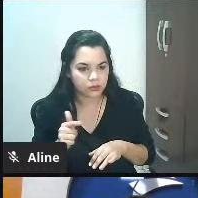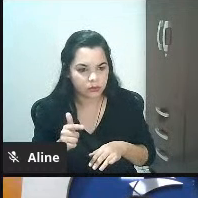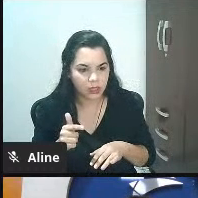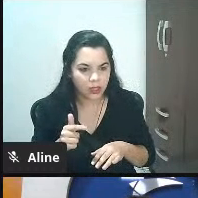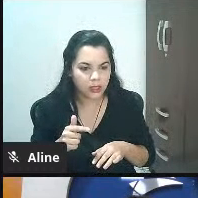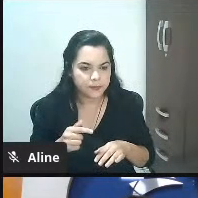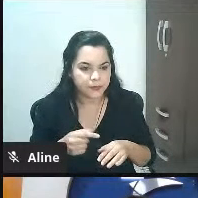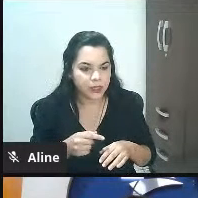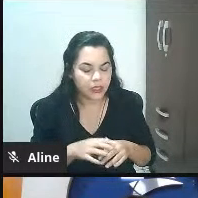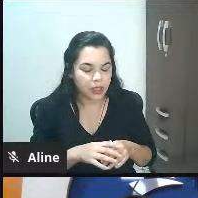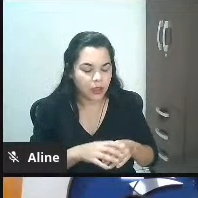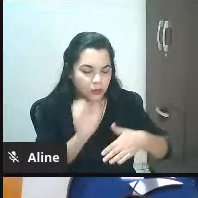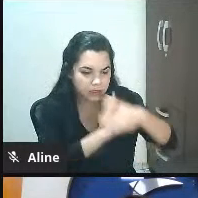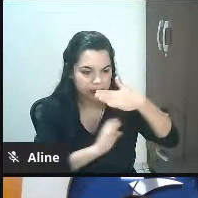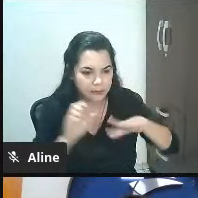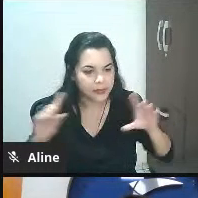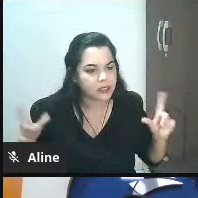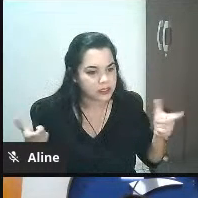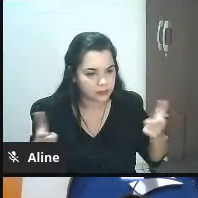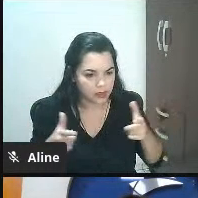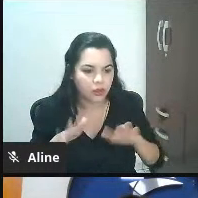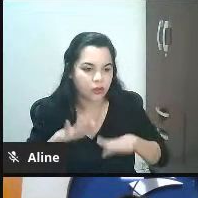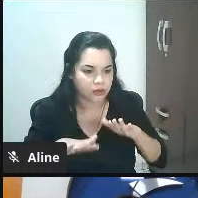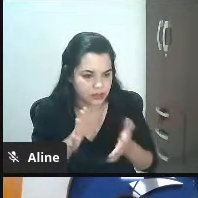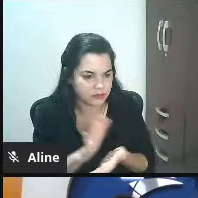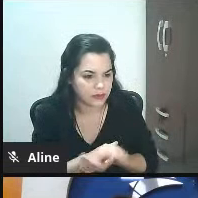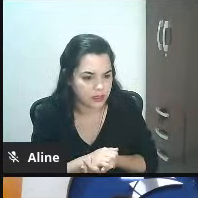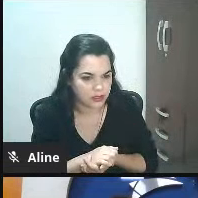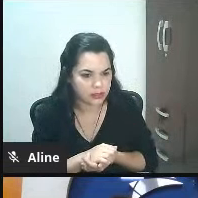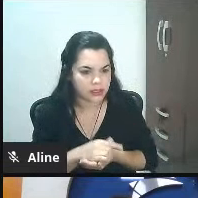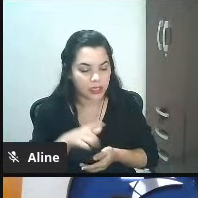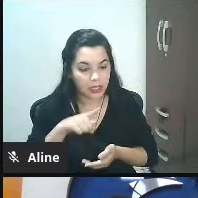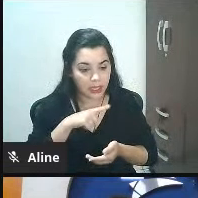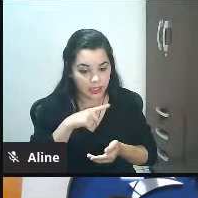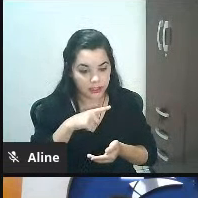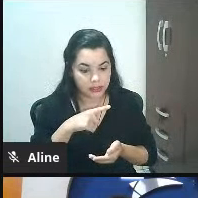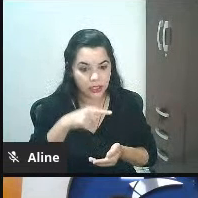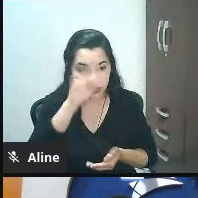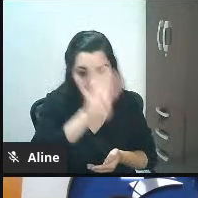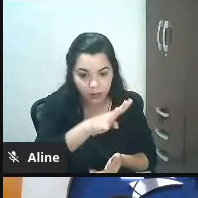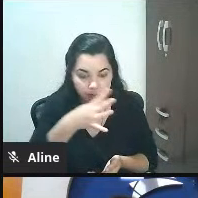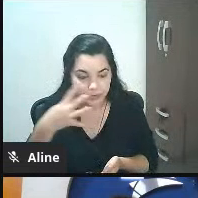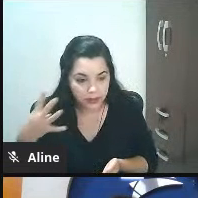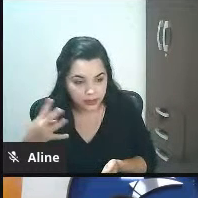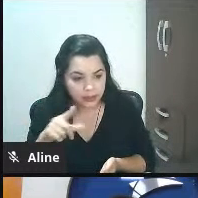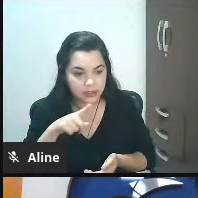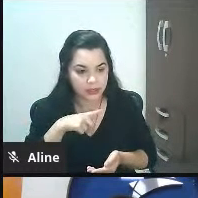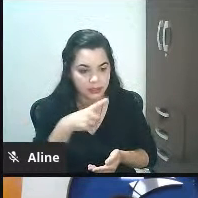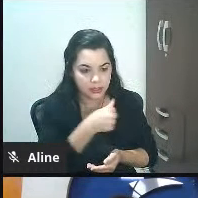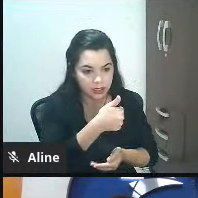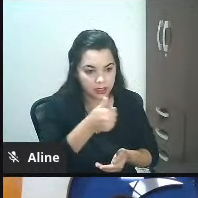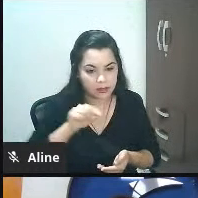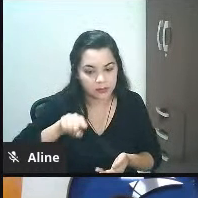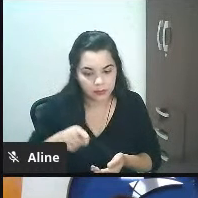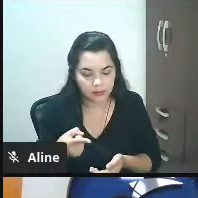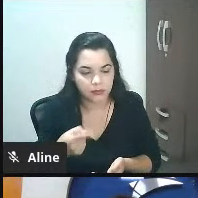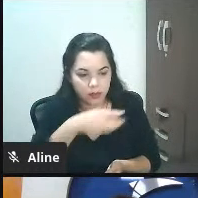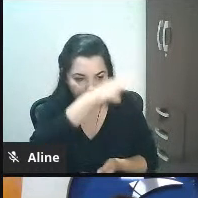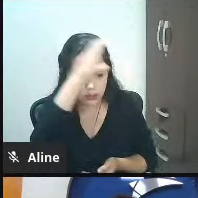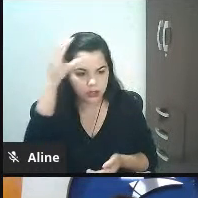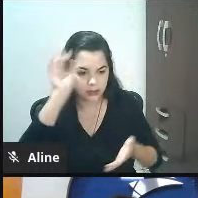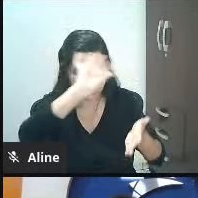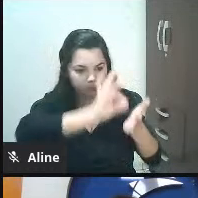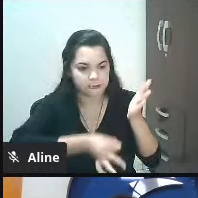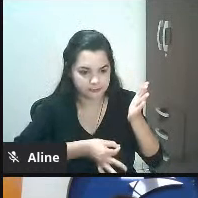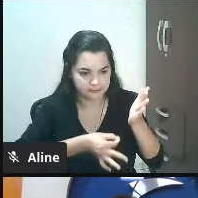escassa tá então ele tem lá uma planilha Excel onde ele tem mil clientes cadastrados aí ele fala assim e eu